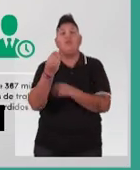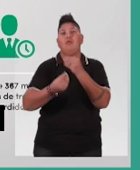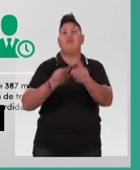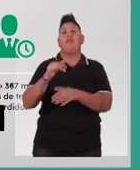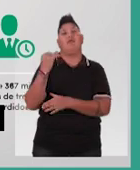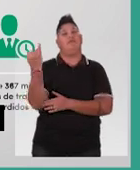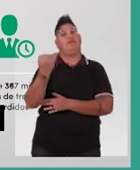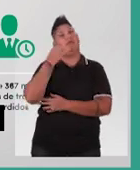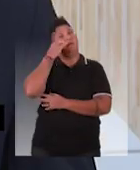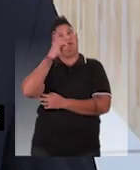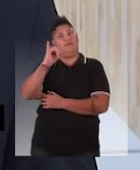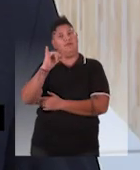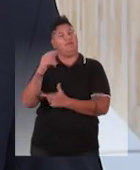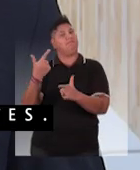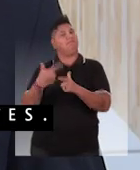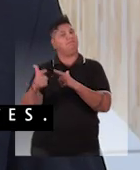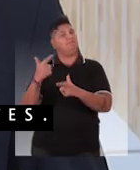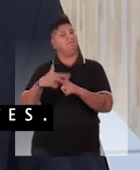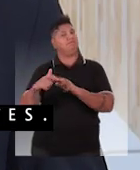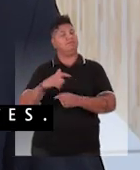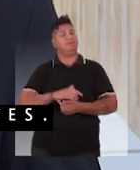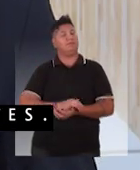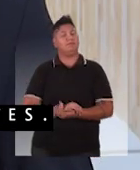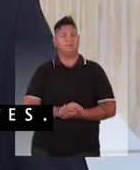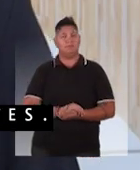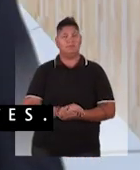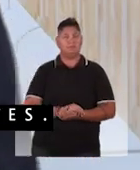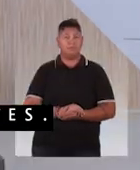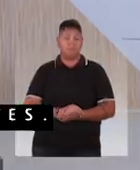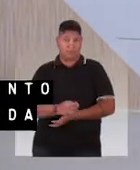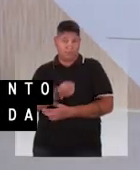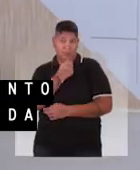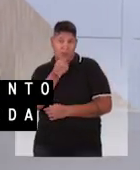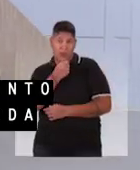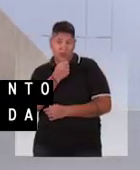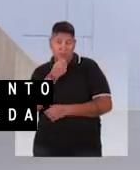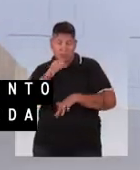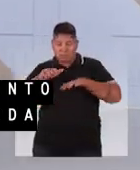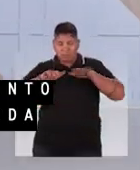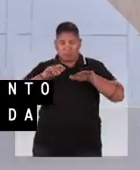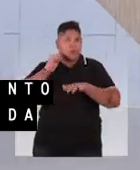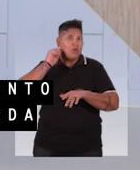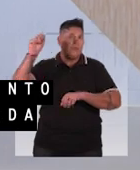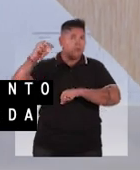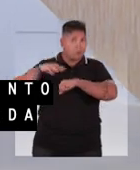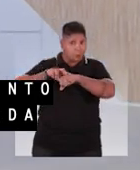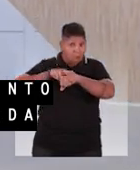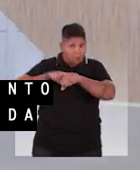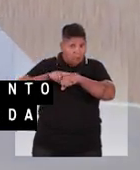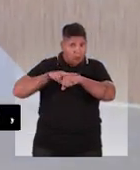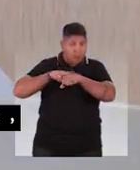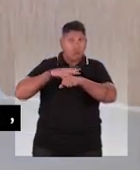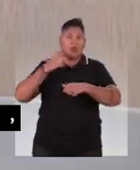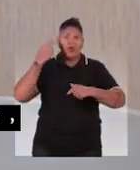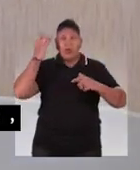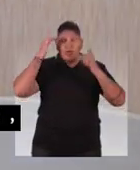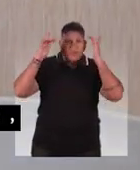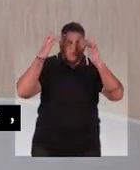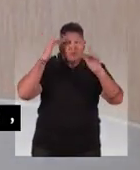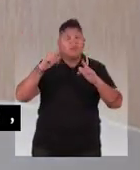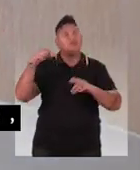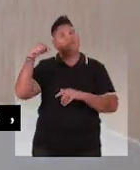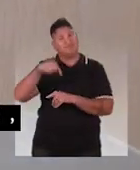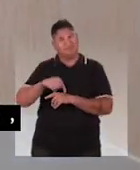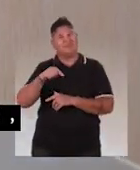chama a atenção para a importância da prevenção de acidentes. Ainda sobre o Movimento Abril Verde, a dúvida do quadro